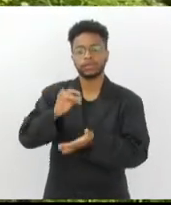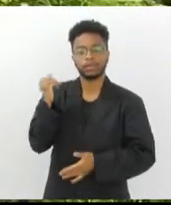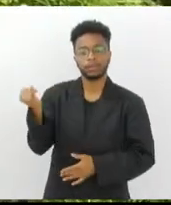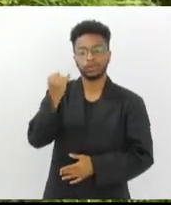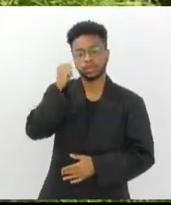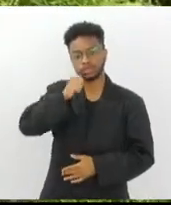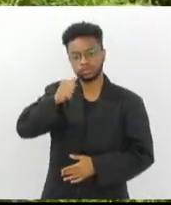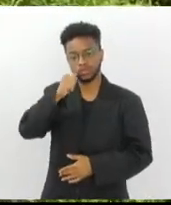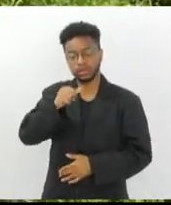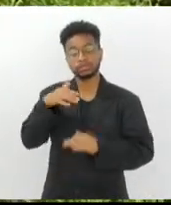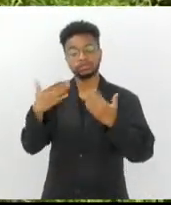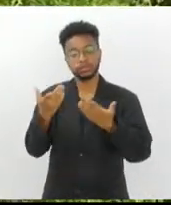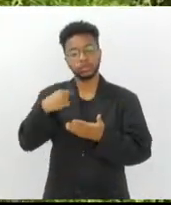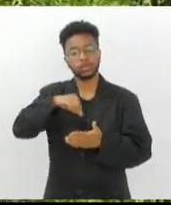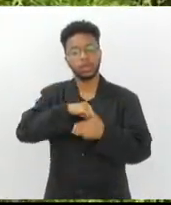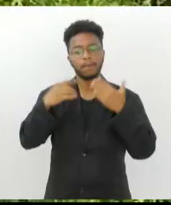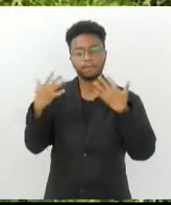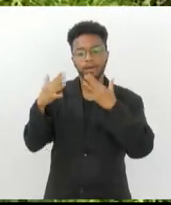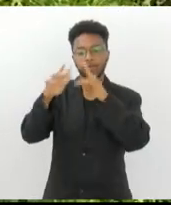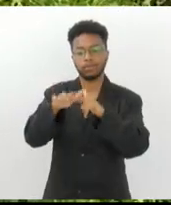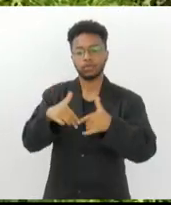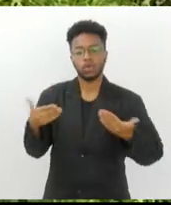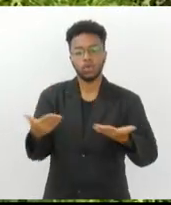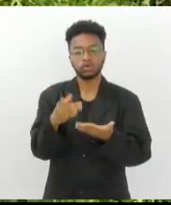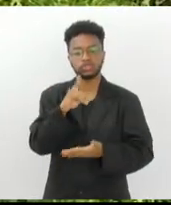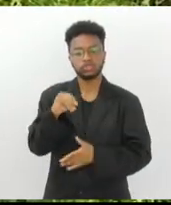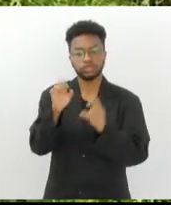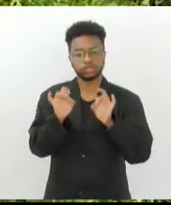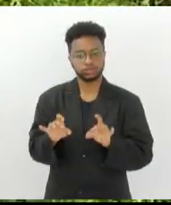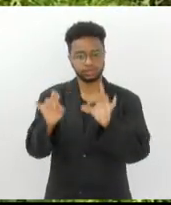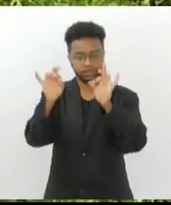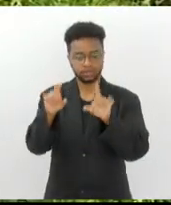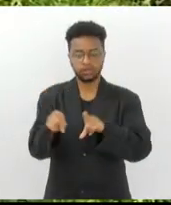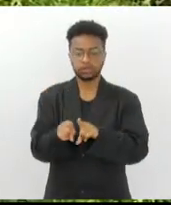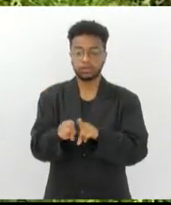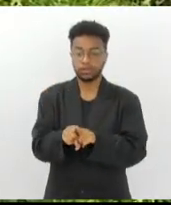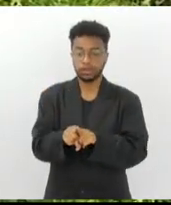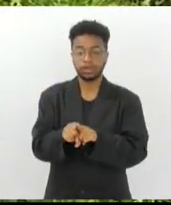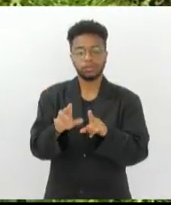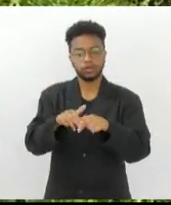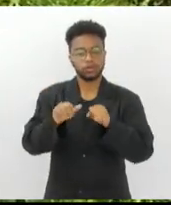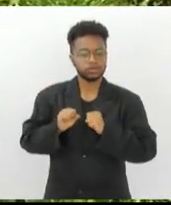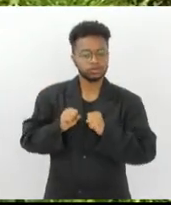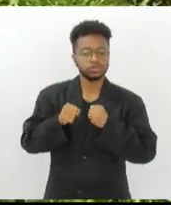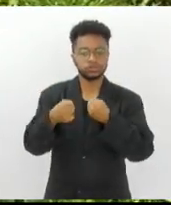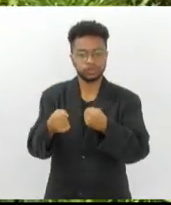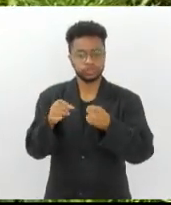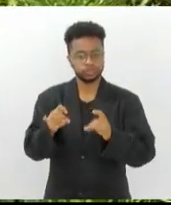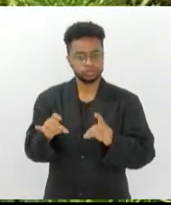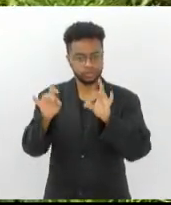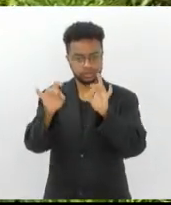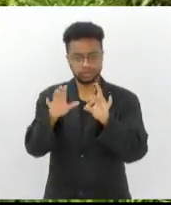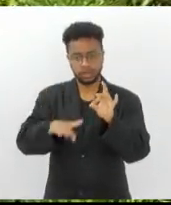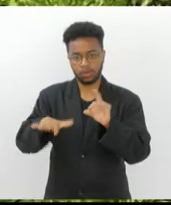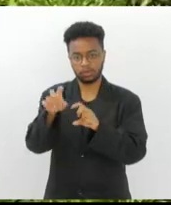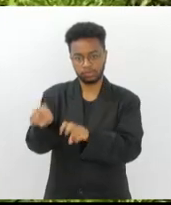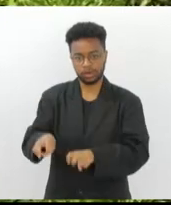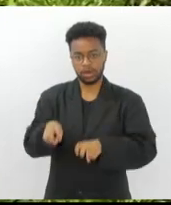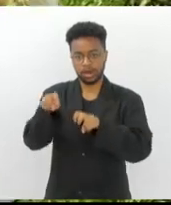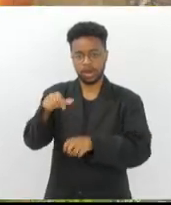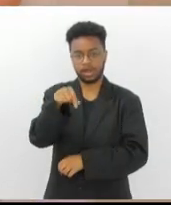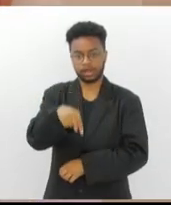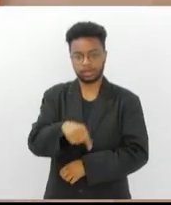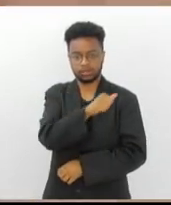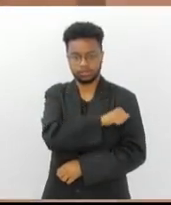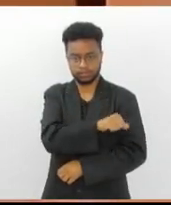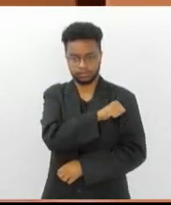e nós parabenizamos ela por esse dia tão especial e por essa força tão especial na produção agrícola do nosso Estado do Rio de Janeiro.